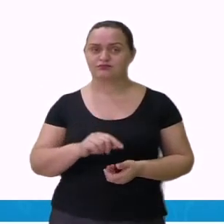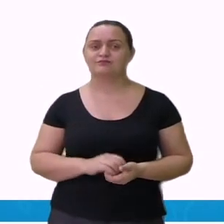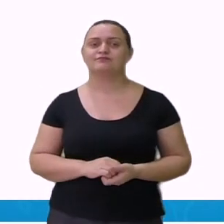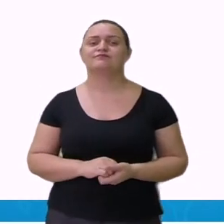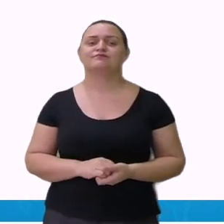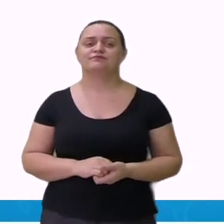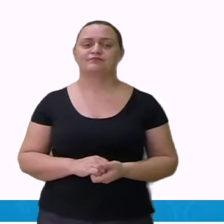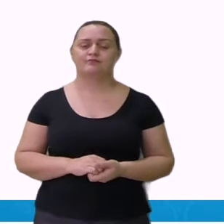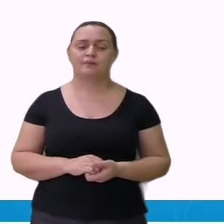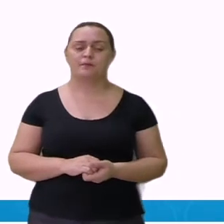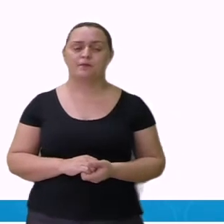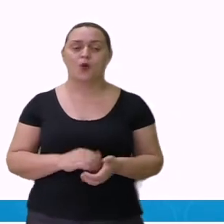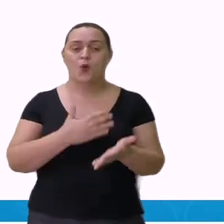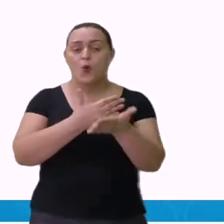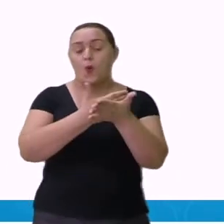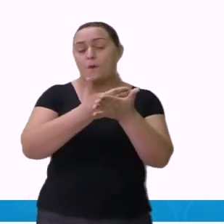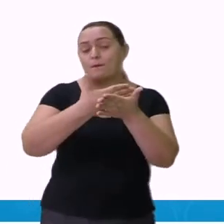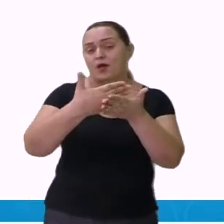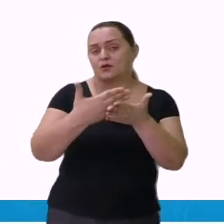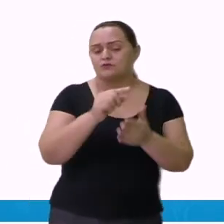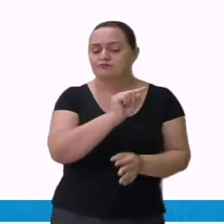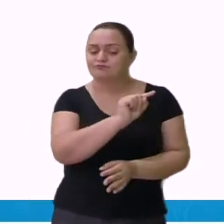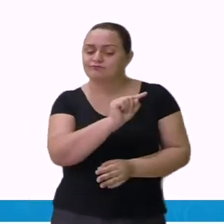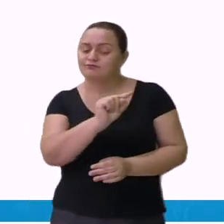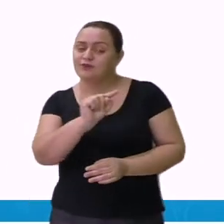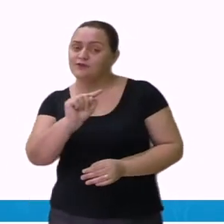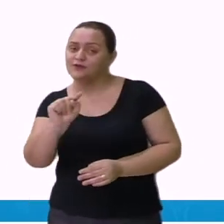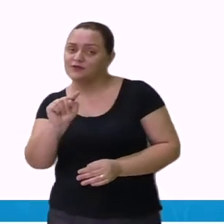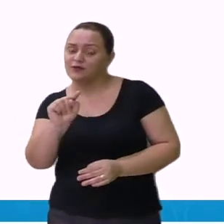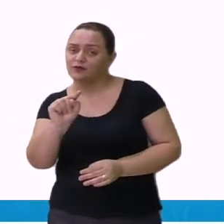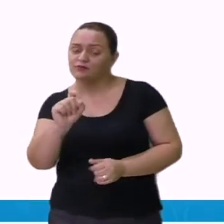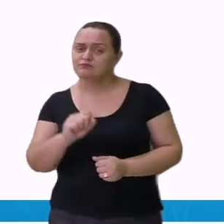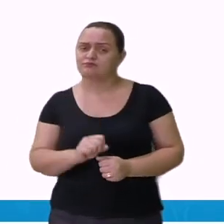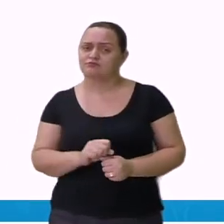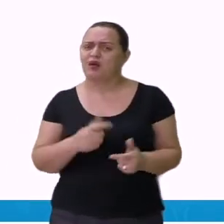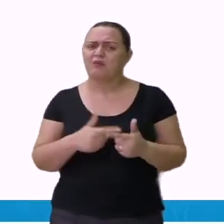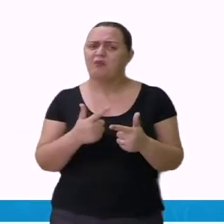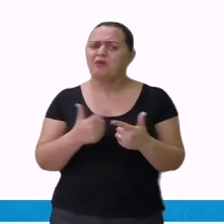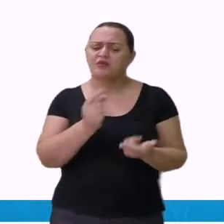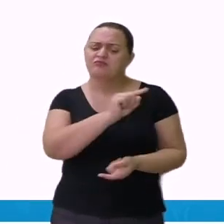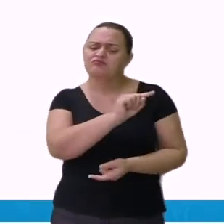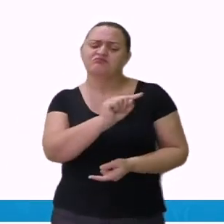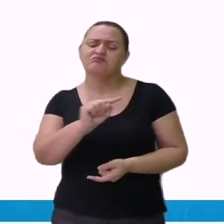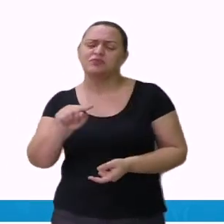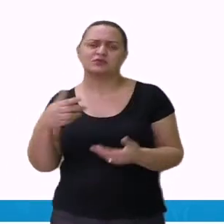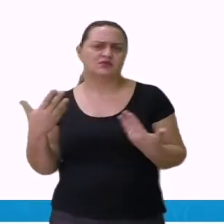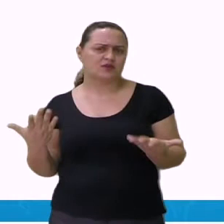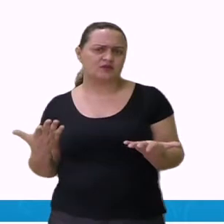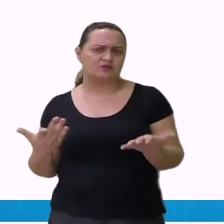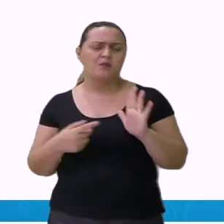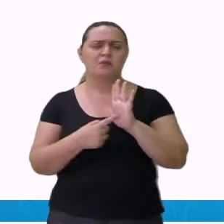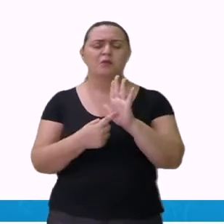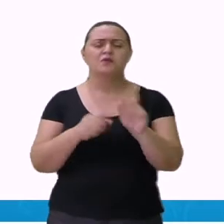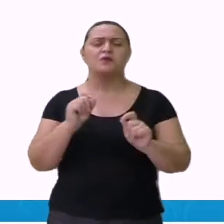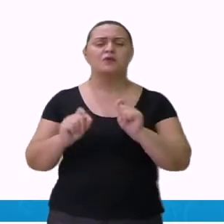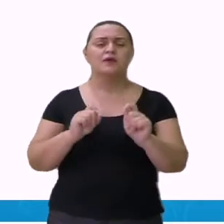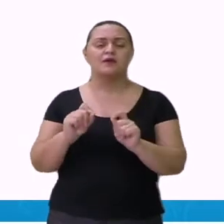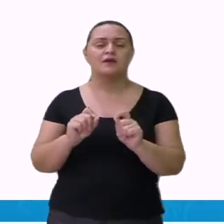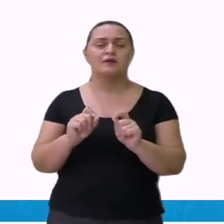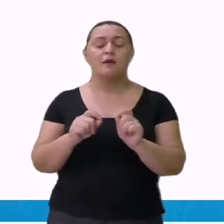Vamos lá? Então, inicia com travessão. Que o que que indica o sinal travessão?